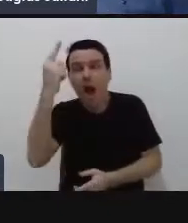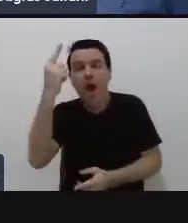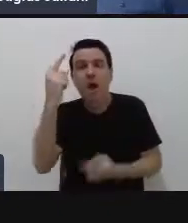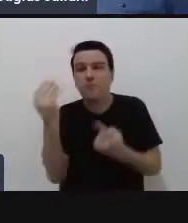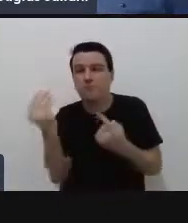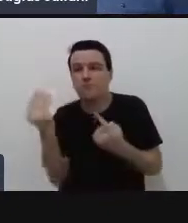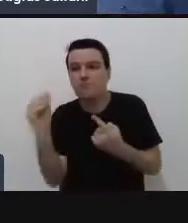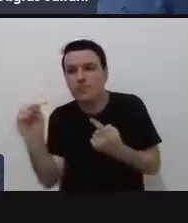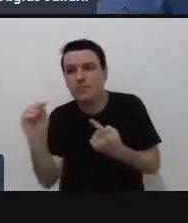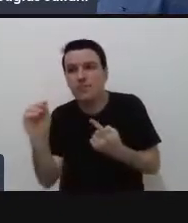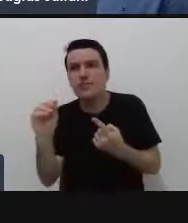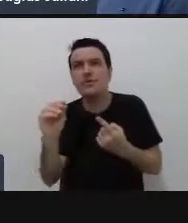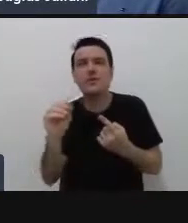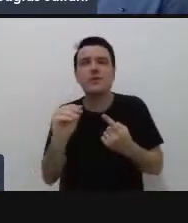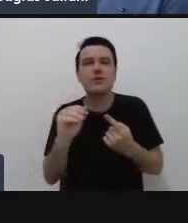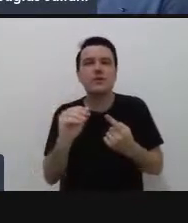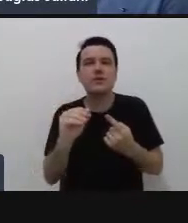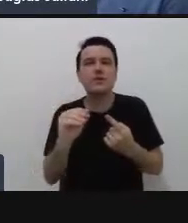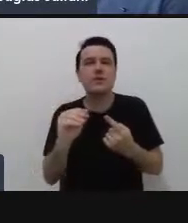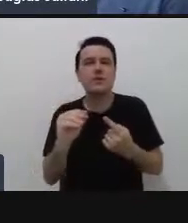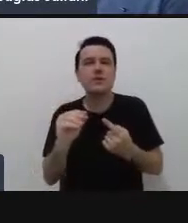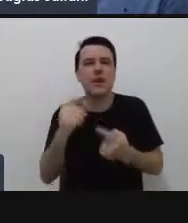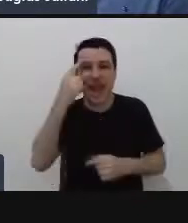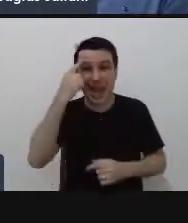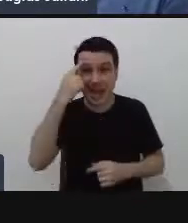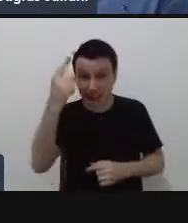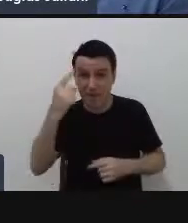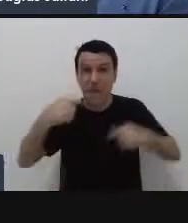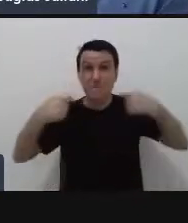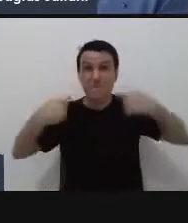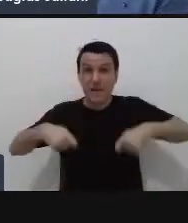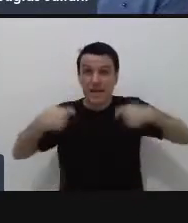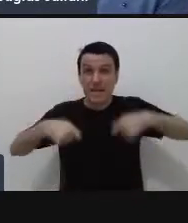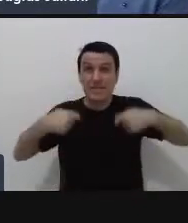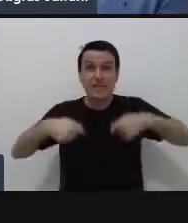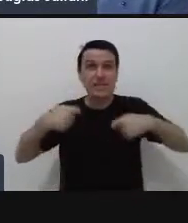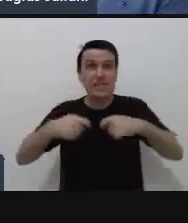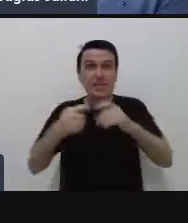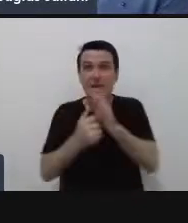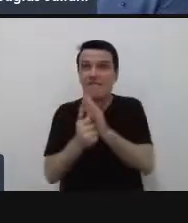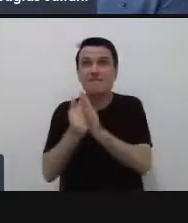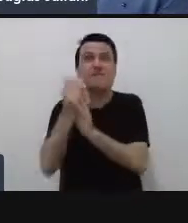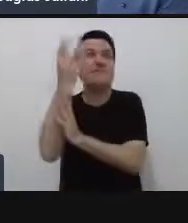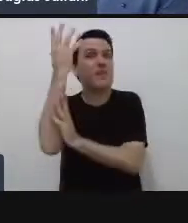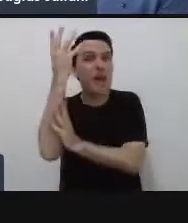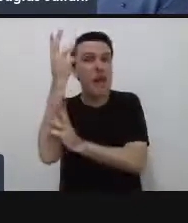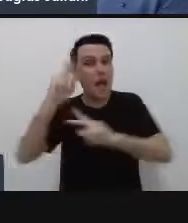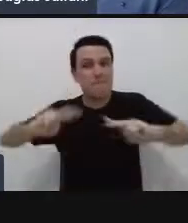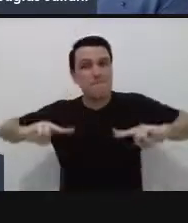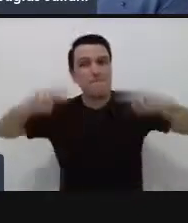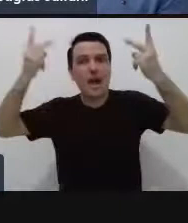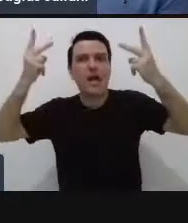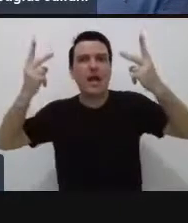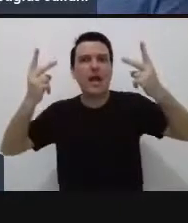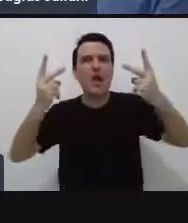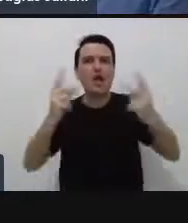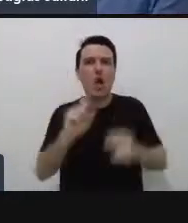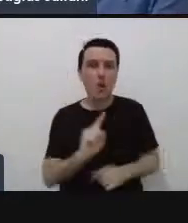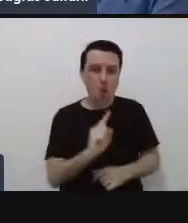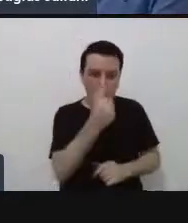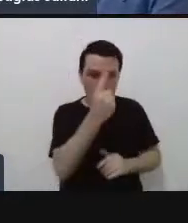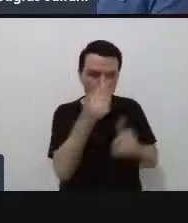completem duas vezes a frase pelo menos lembrem lá que a gente precisa multiplicar as opções não vamos nos apegar a primeira ideia